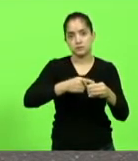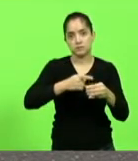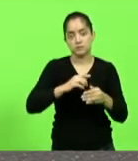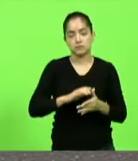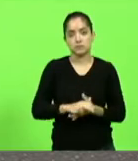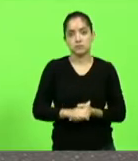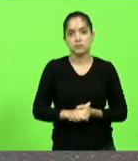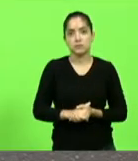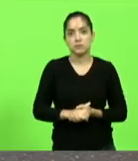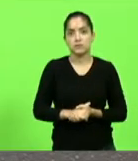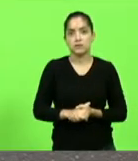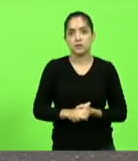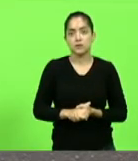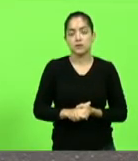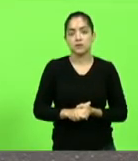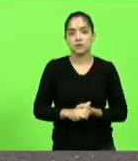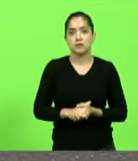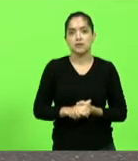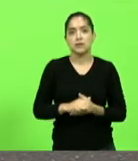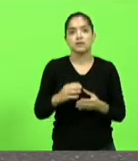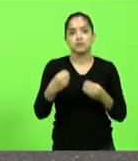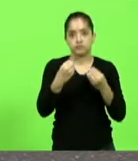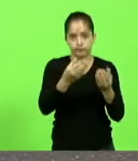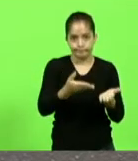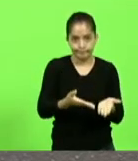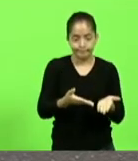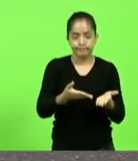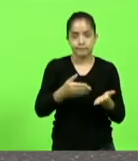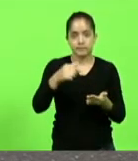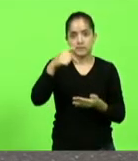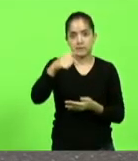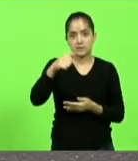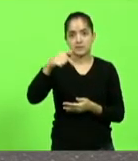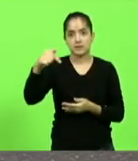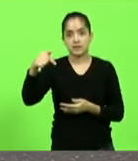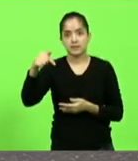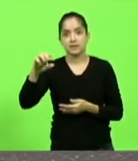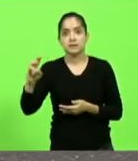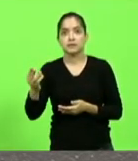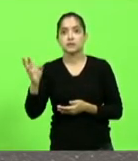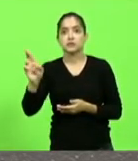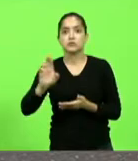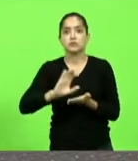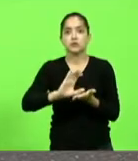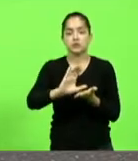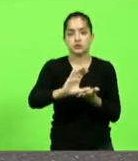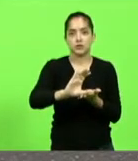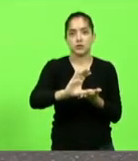licença licença concedida empreendimento de 77 milhões de reais